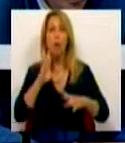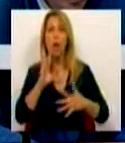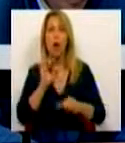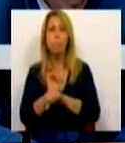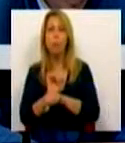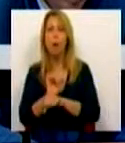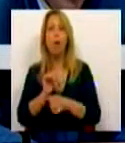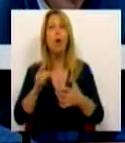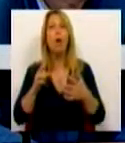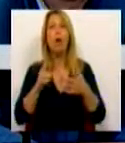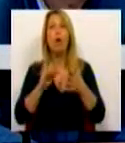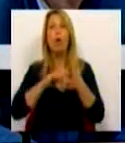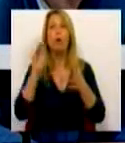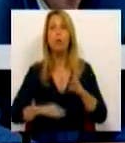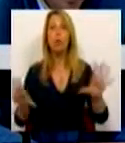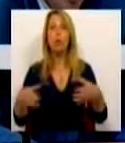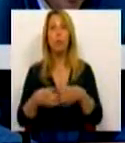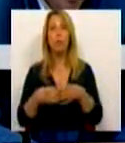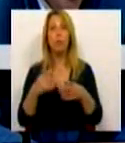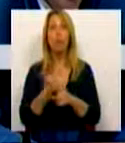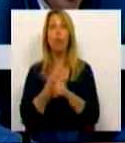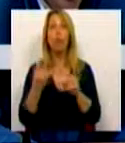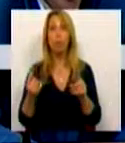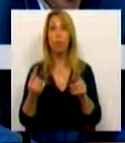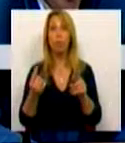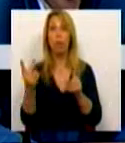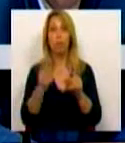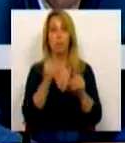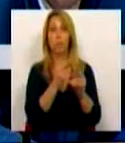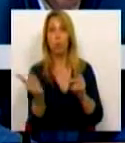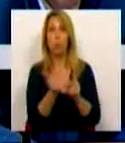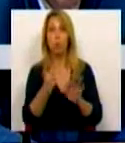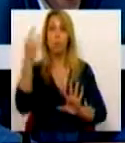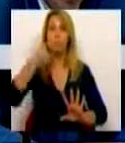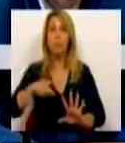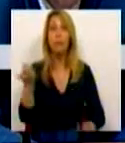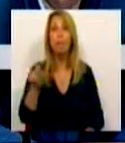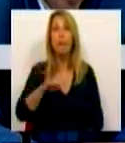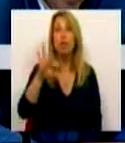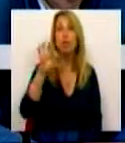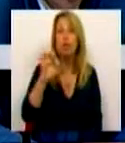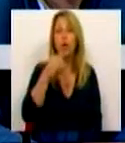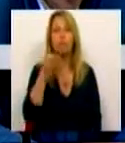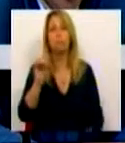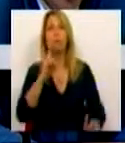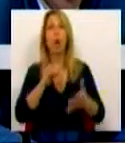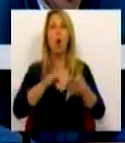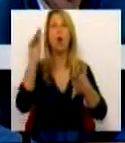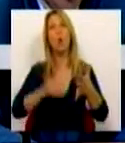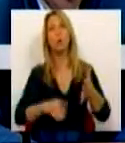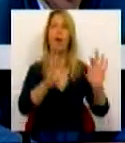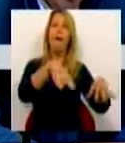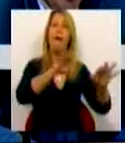contratação coletiva, visto que as partes se obrigam a durante 18 meses não invocarem a caducidade da contratação coletiva